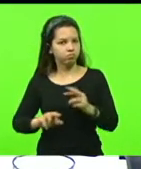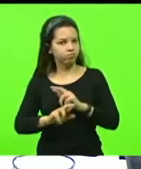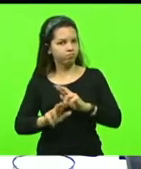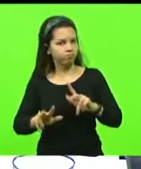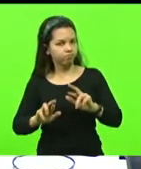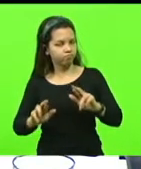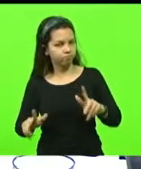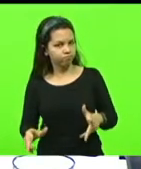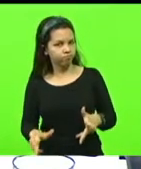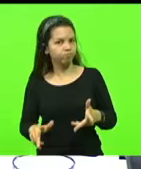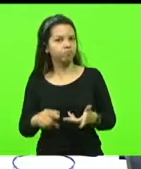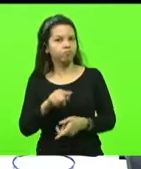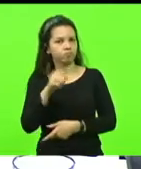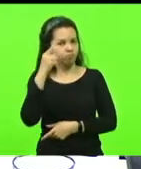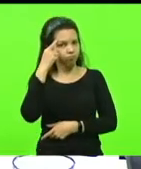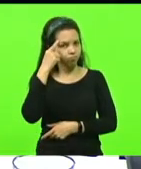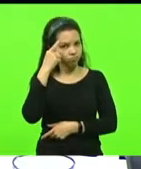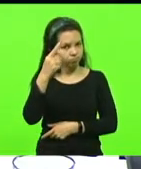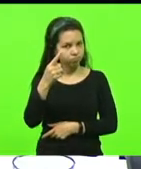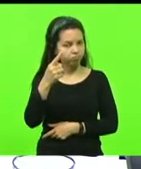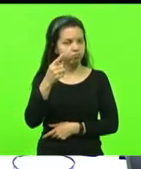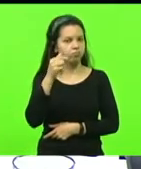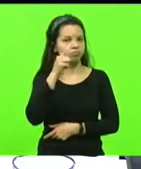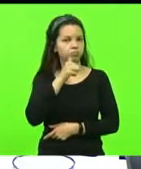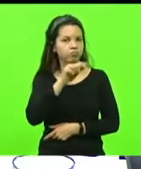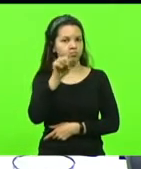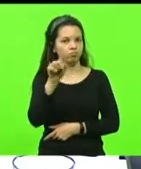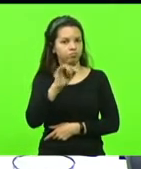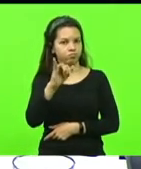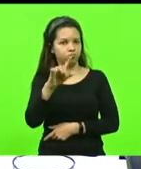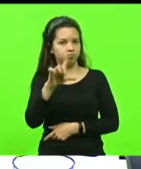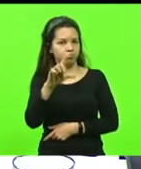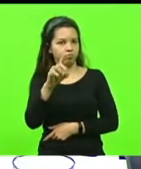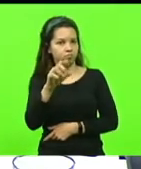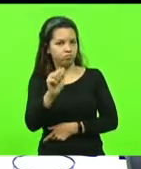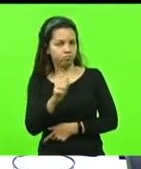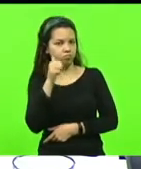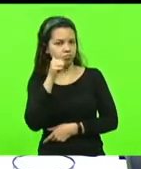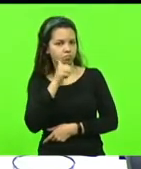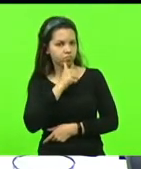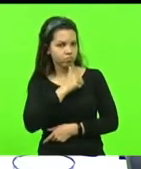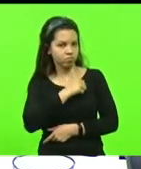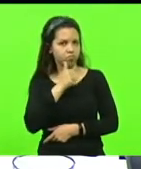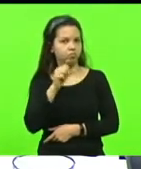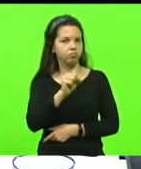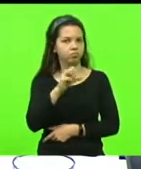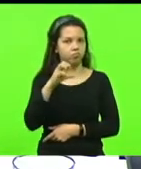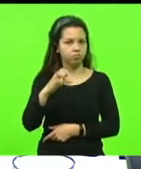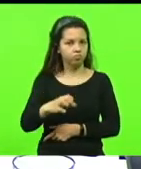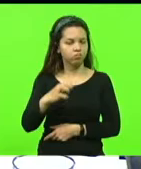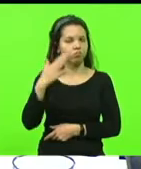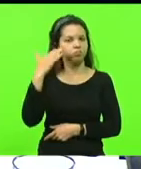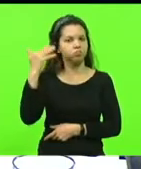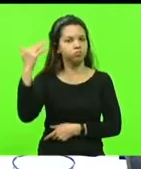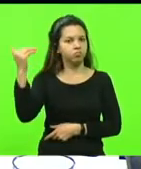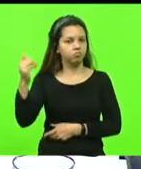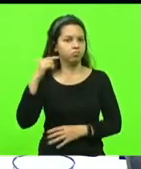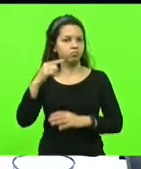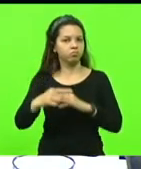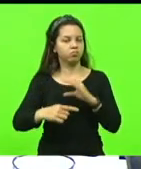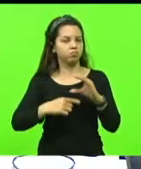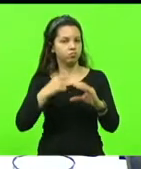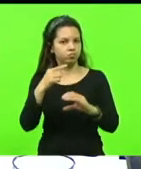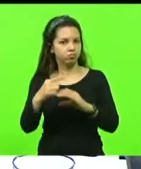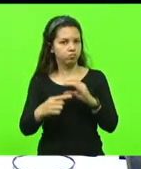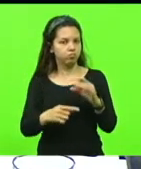Quem não lembra da nossa Zilda Arnes catarinense, conhecida mundialmente? Quem não